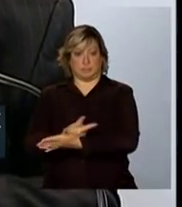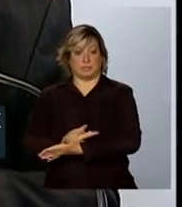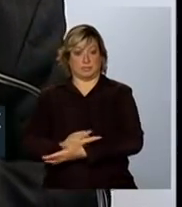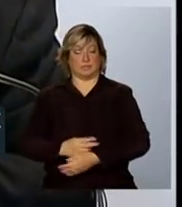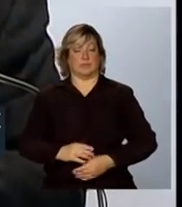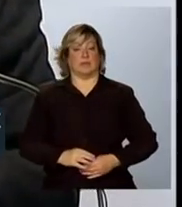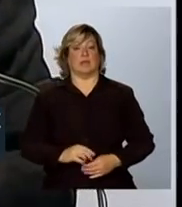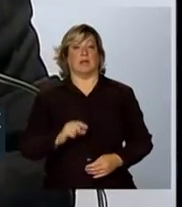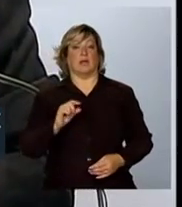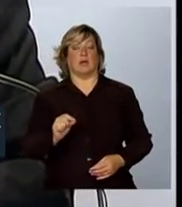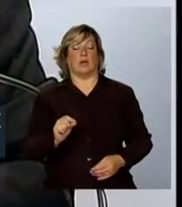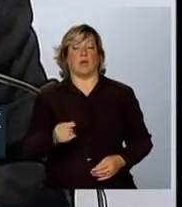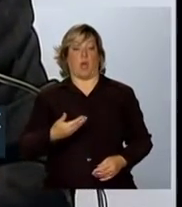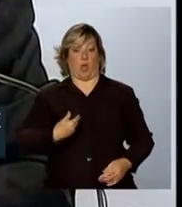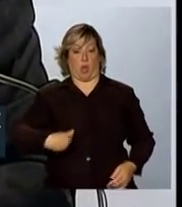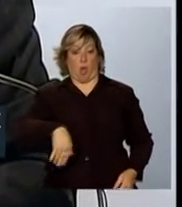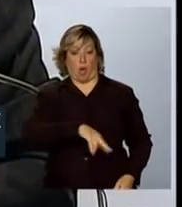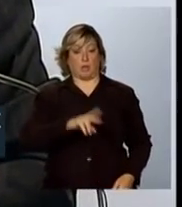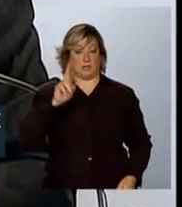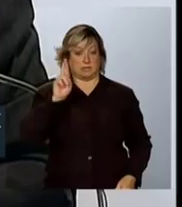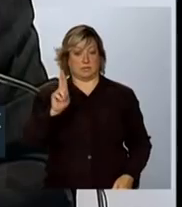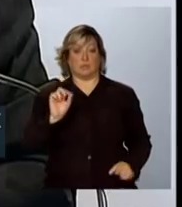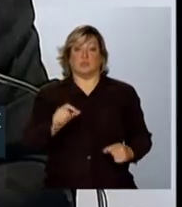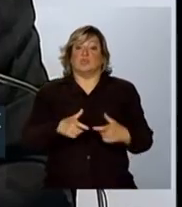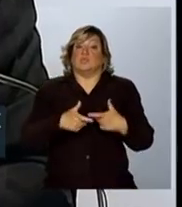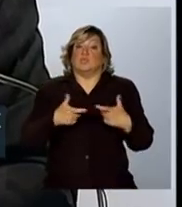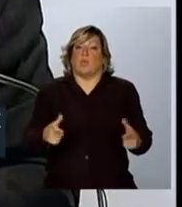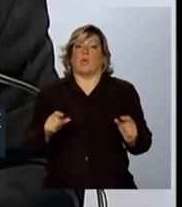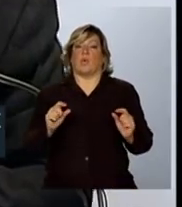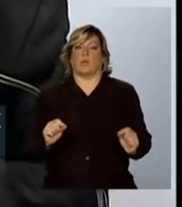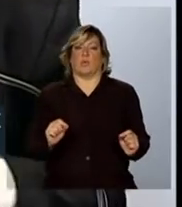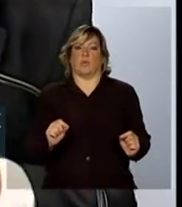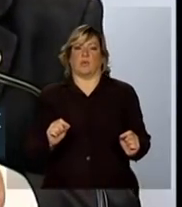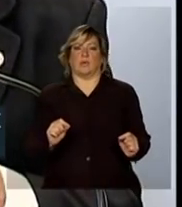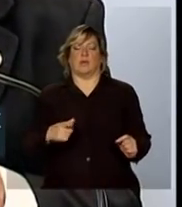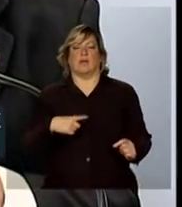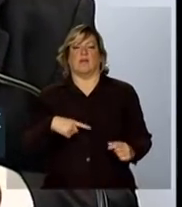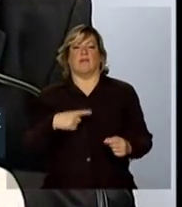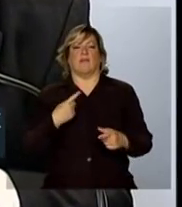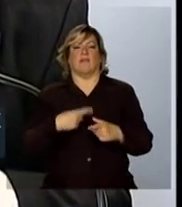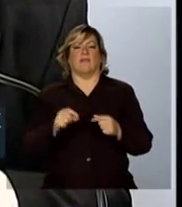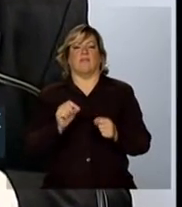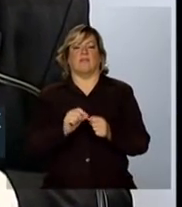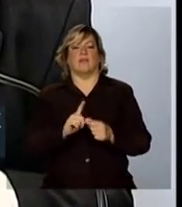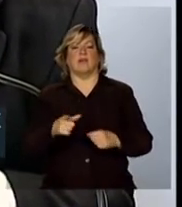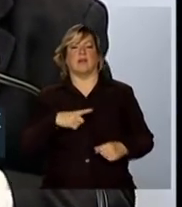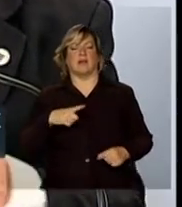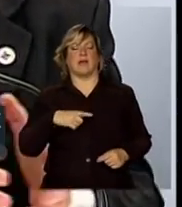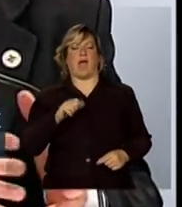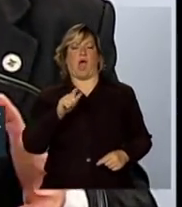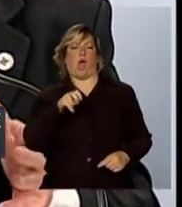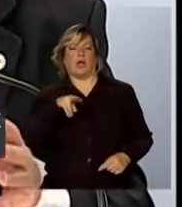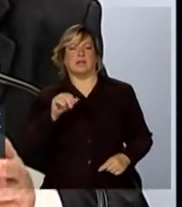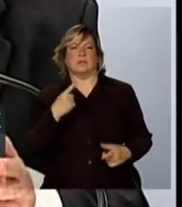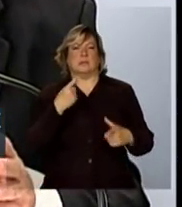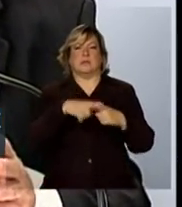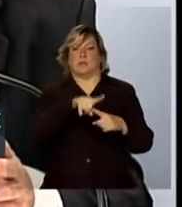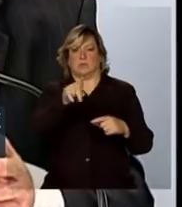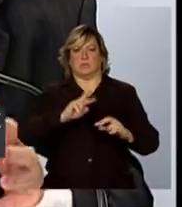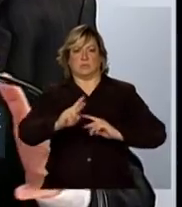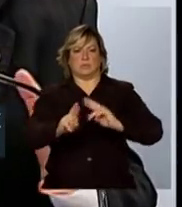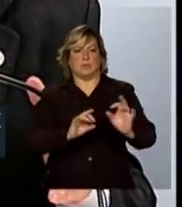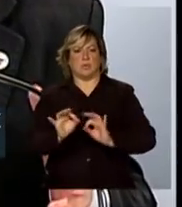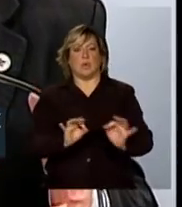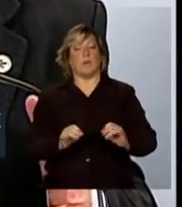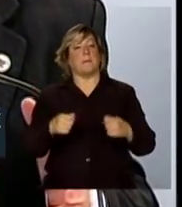o nosso papel, felizmente, deixe de ser aquele da agonia de procurar fazer com que as respostas se organizem,